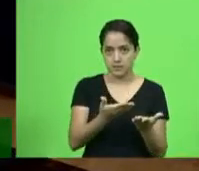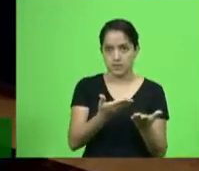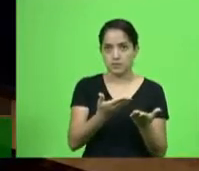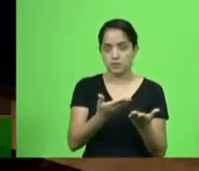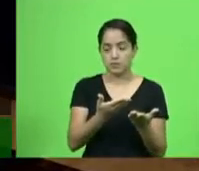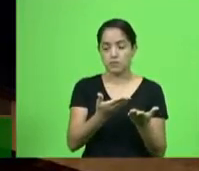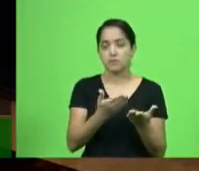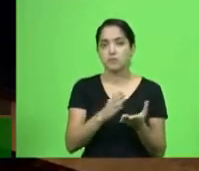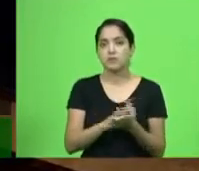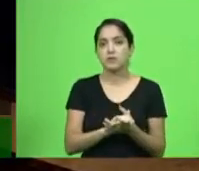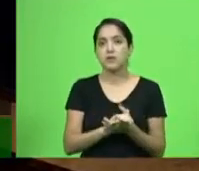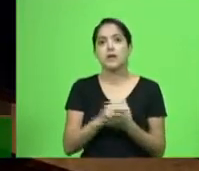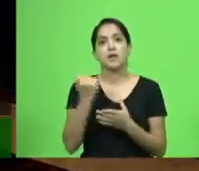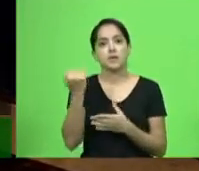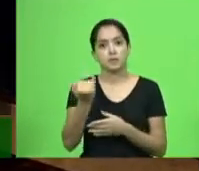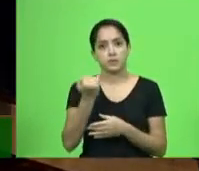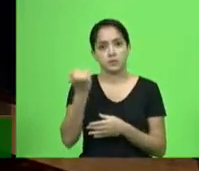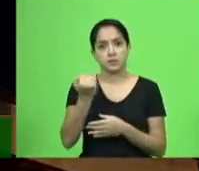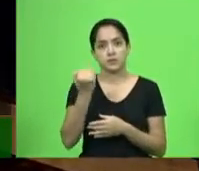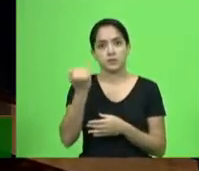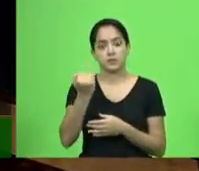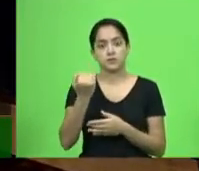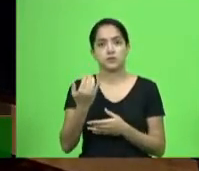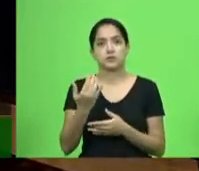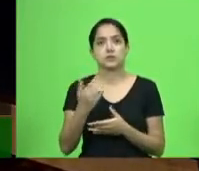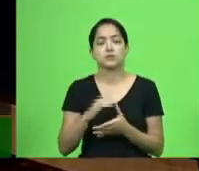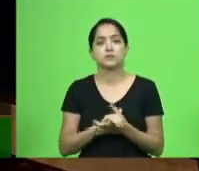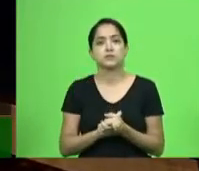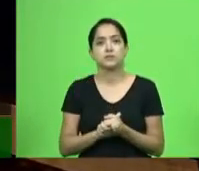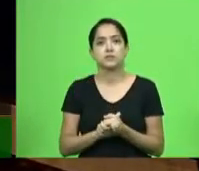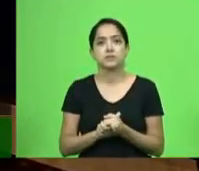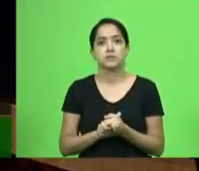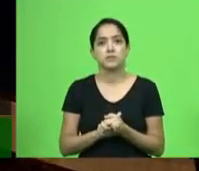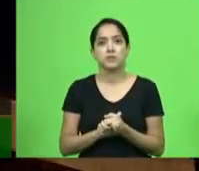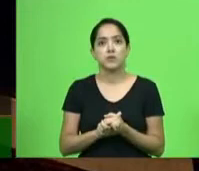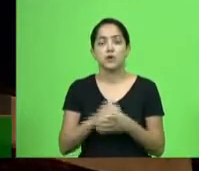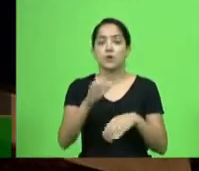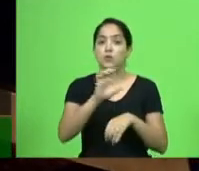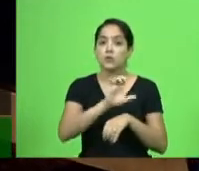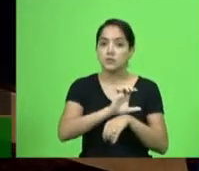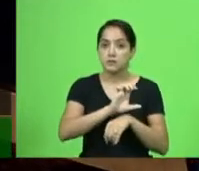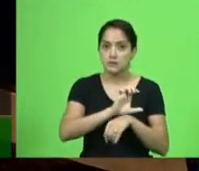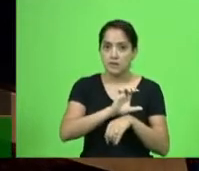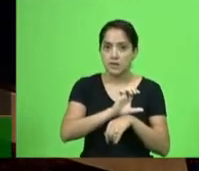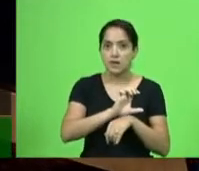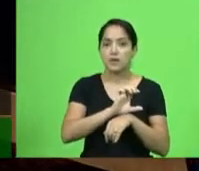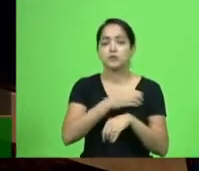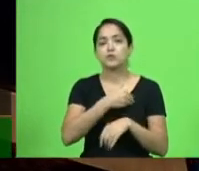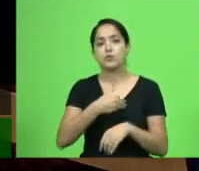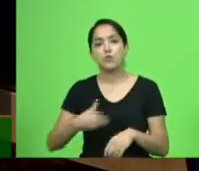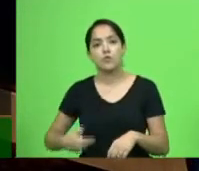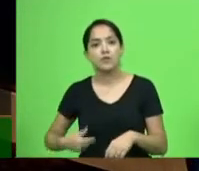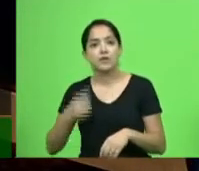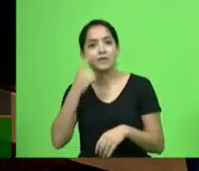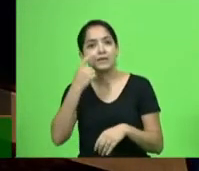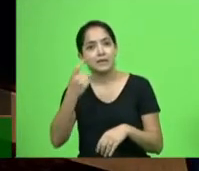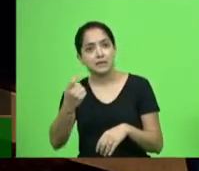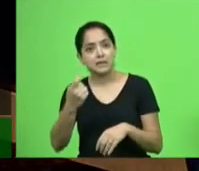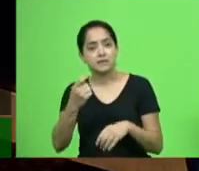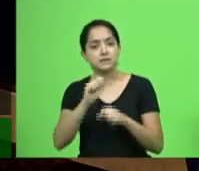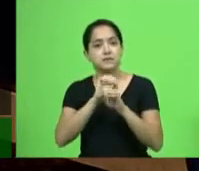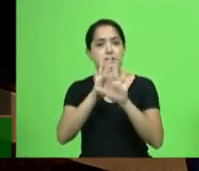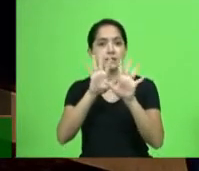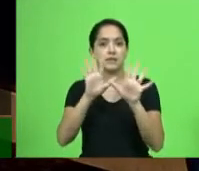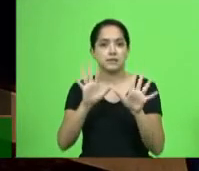pertinentes, acho que também o Estado também tem, o próprio governo, interesse em esclarecer